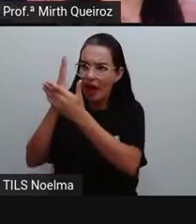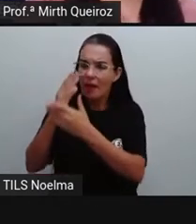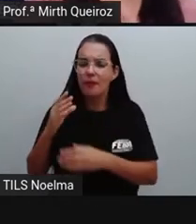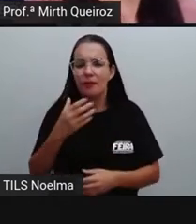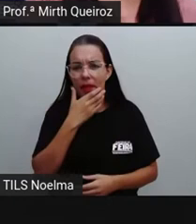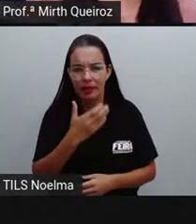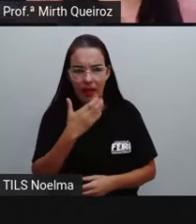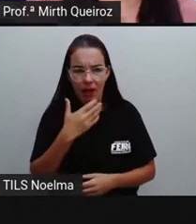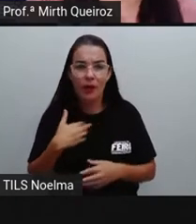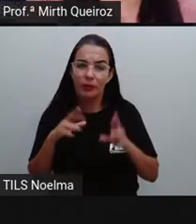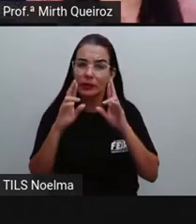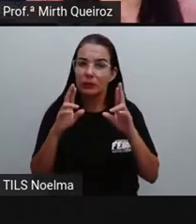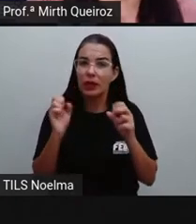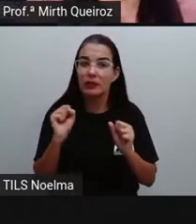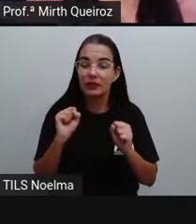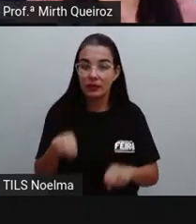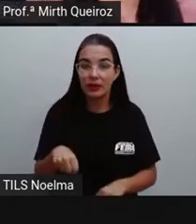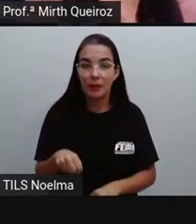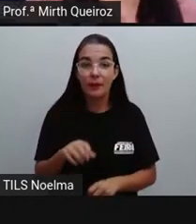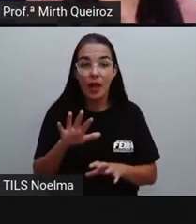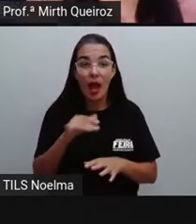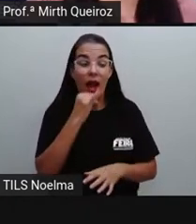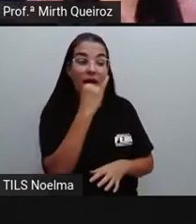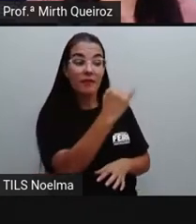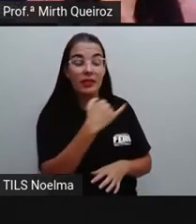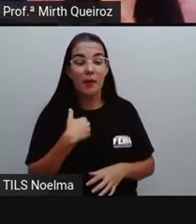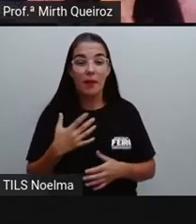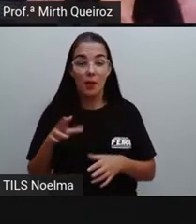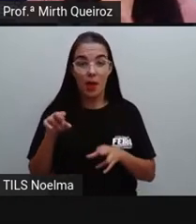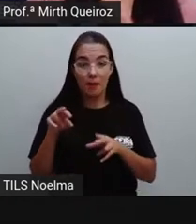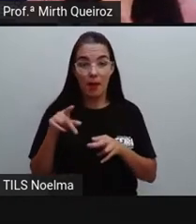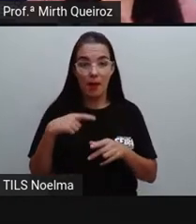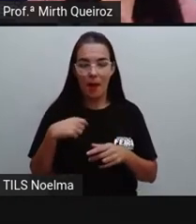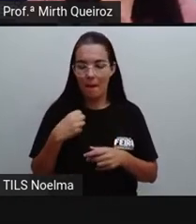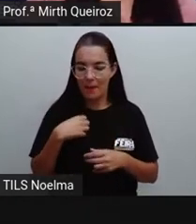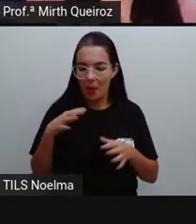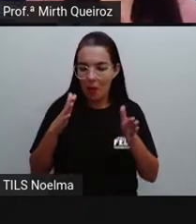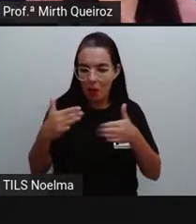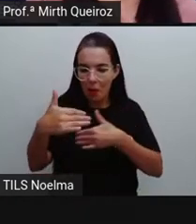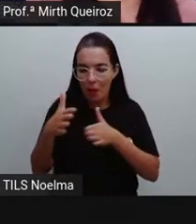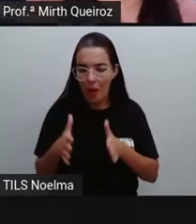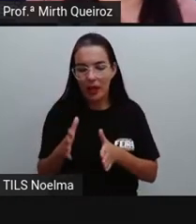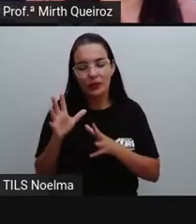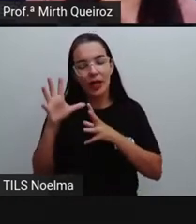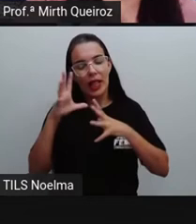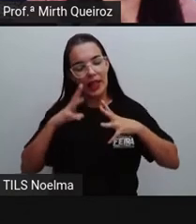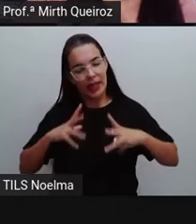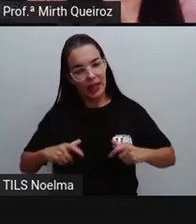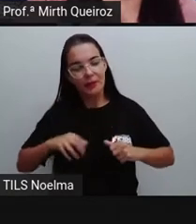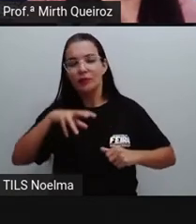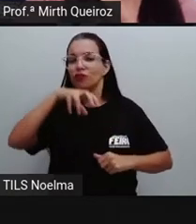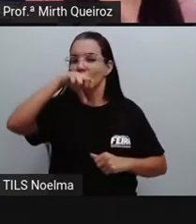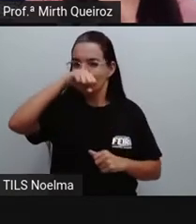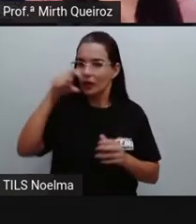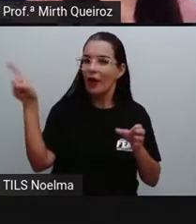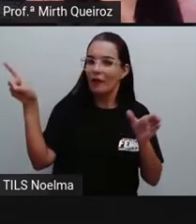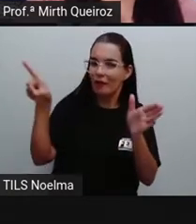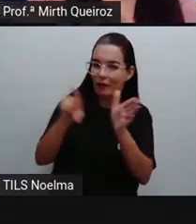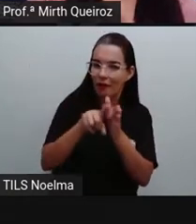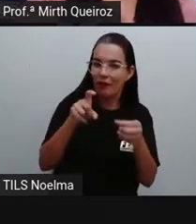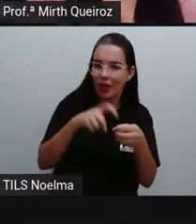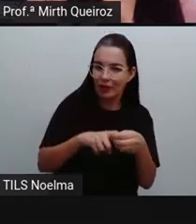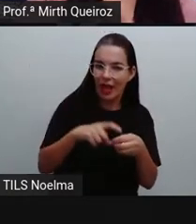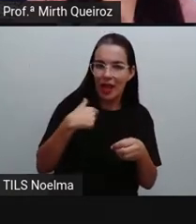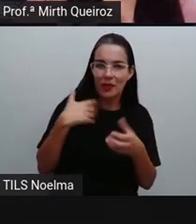sim. Diga a meu irmão que é bom que meu quarto esteja limpo e cheiroso quando eu voltar. Não quero